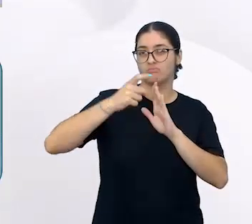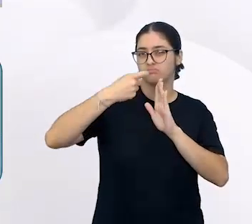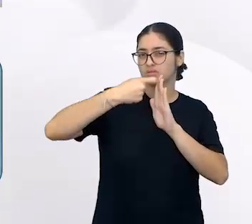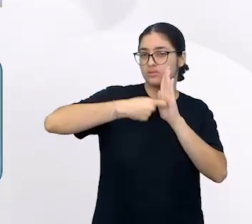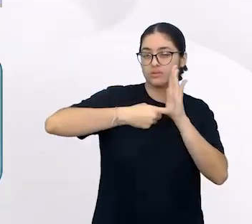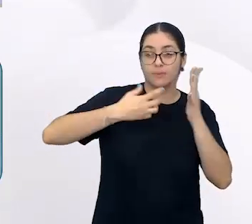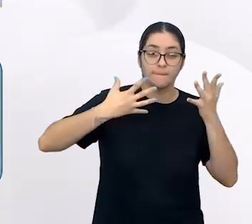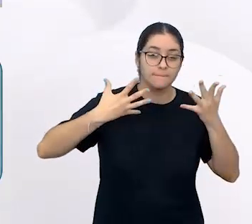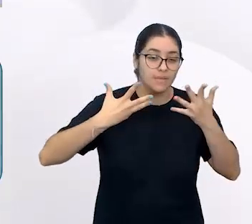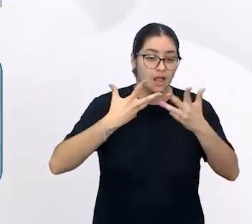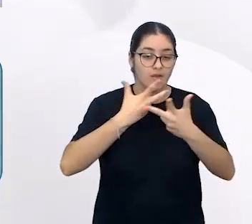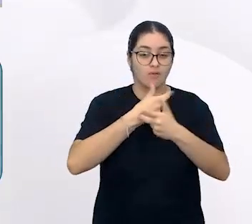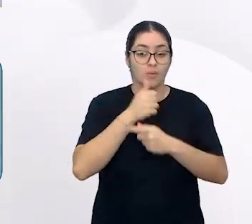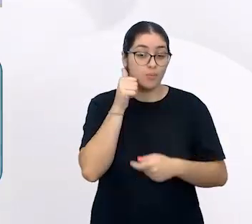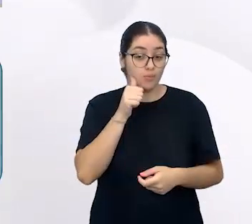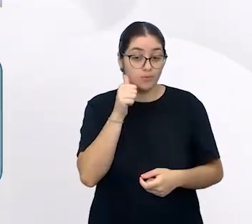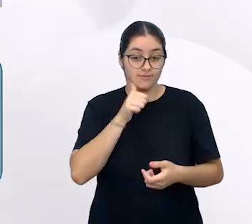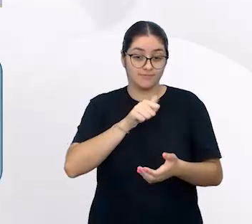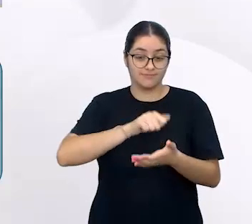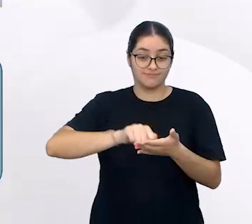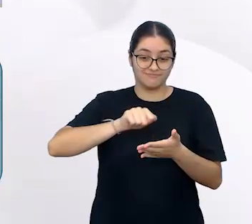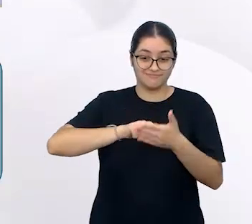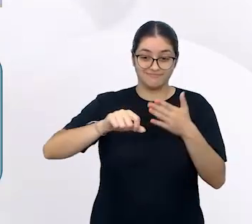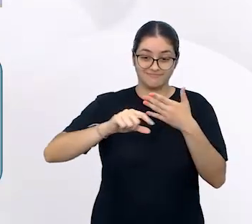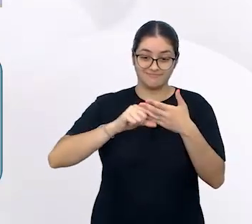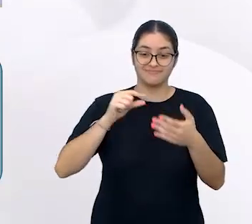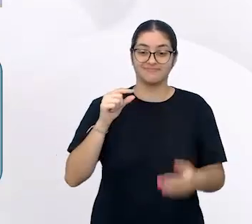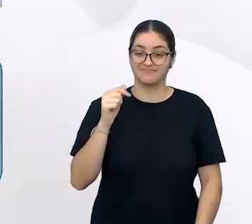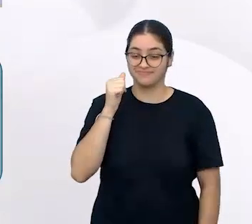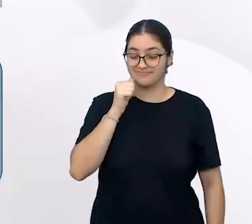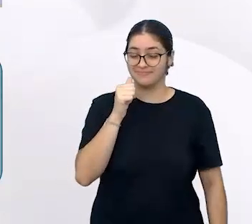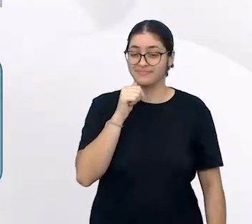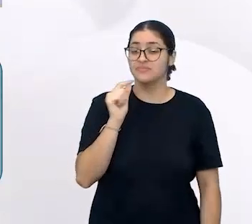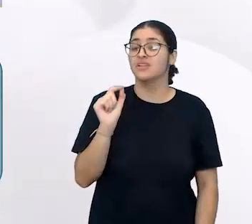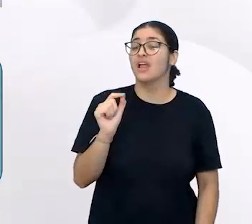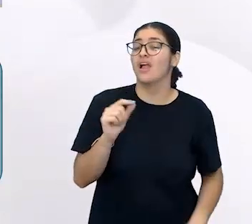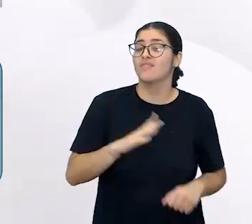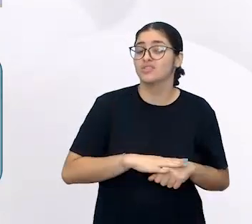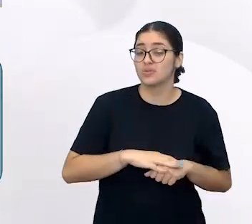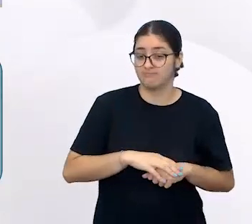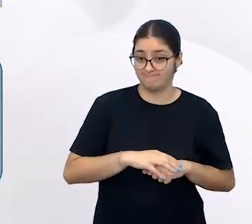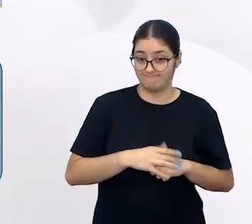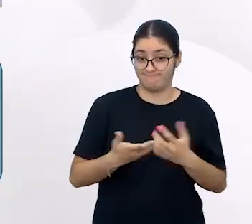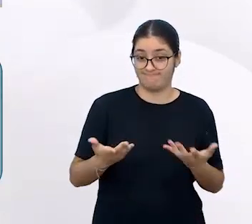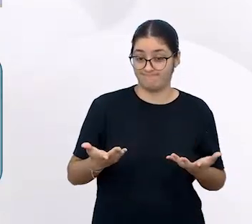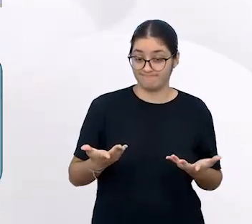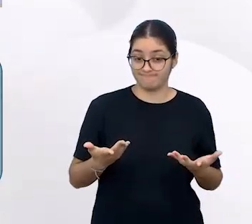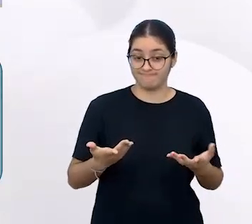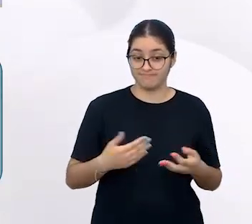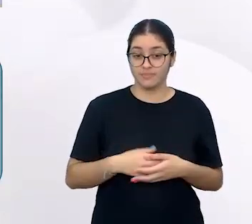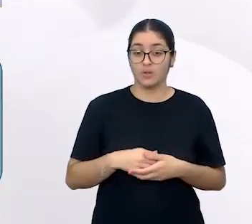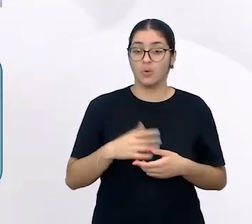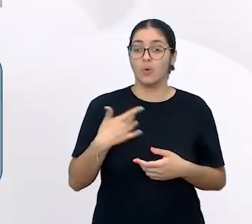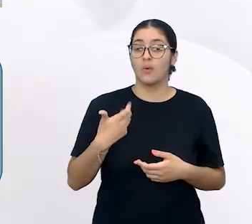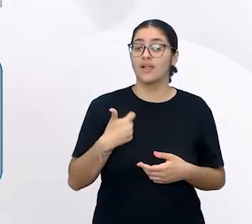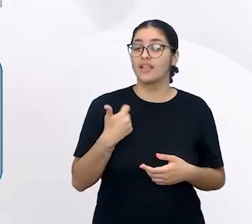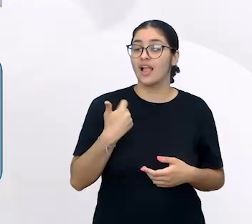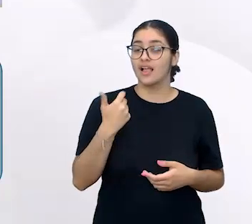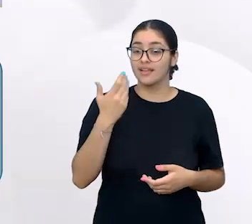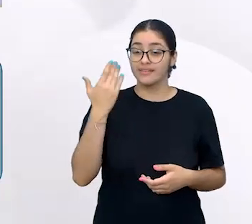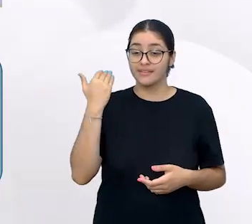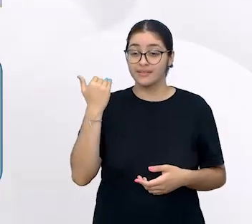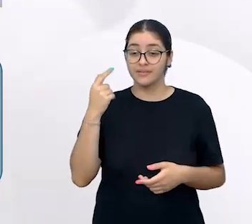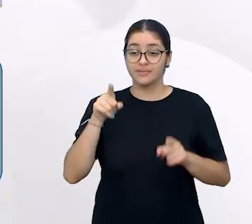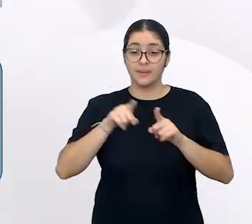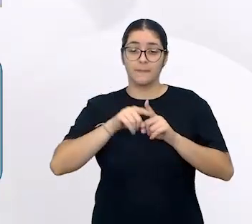maravilhoso, que ela diz assim, na escrita de Caroline, o que ela fez? Qual a idade que ela tinha? O